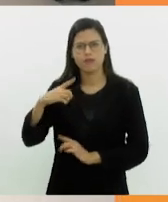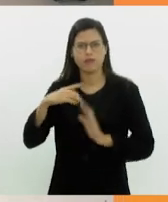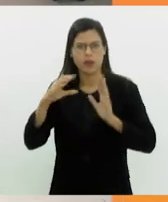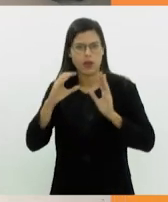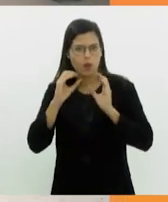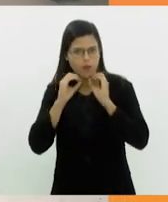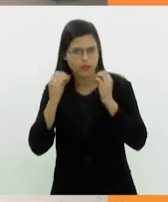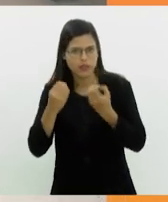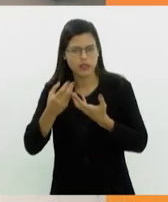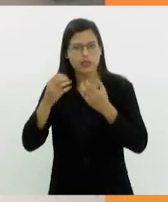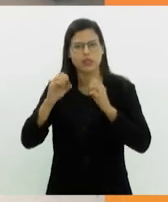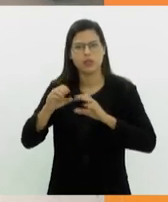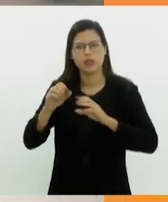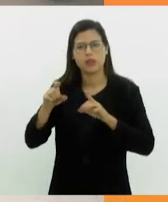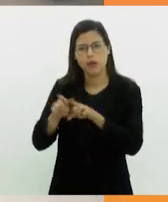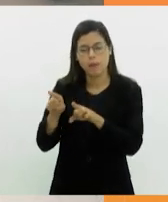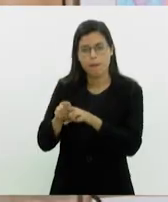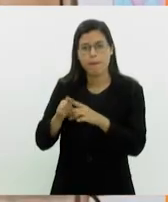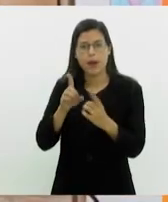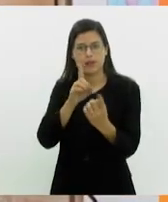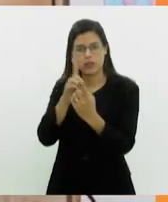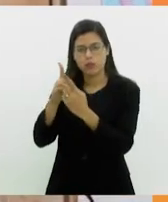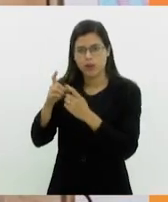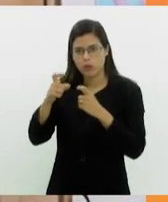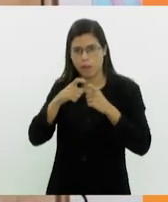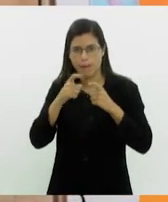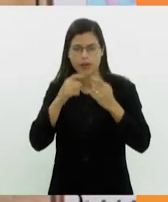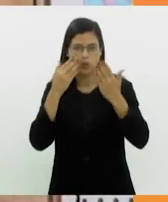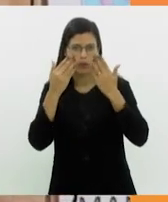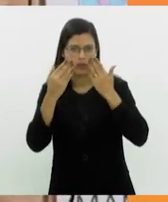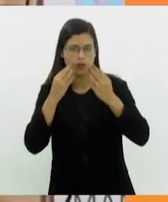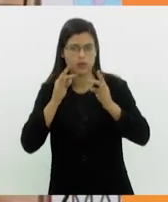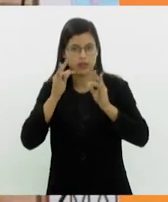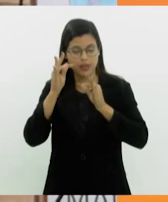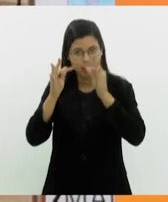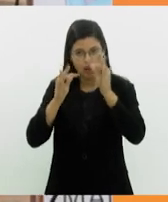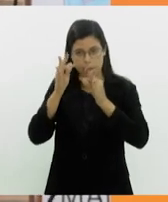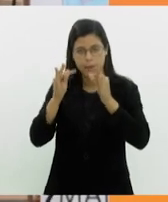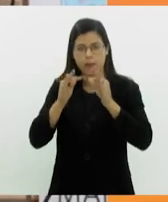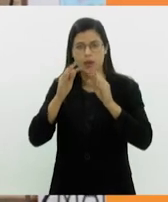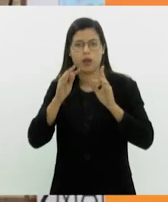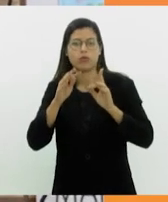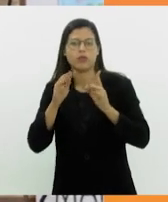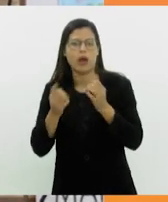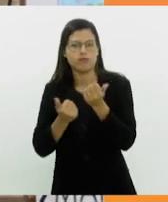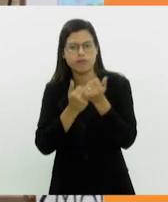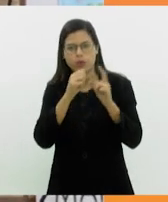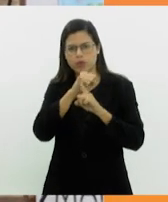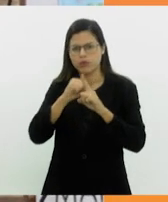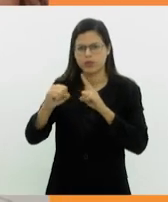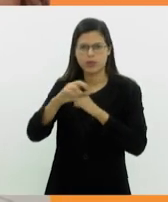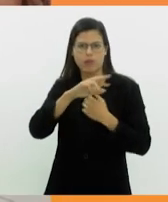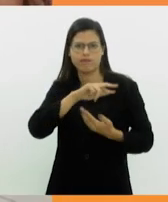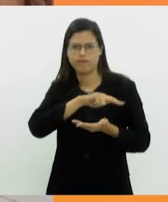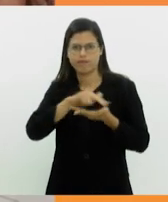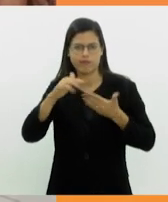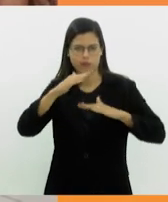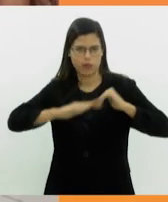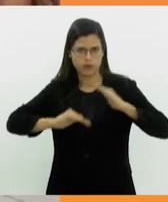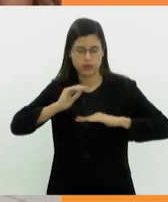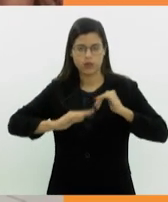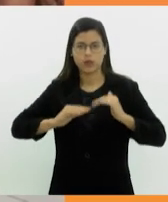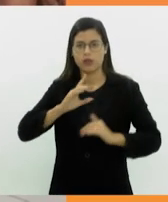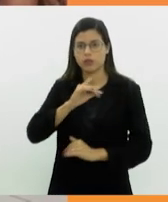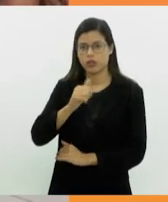consultas com médicos, psicólogos, terapeutas ocupacionais, enfermeiros, assistentes sociais, entre outros profissionais. No dia 22